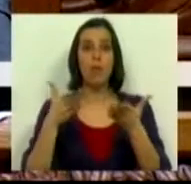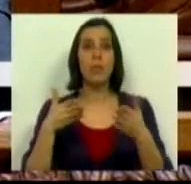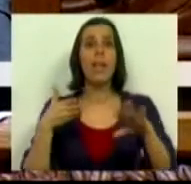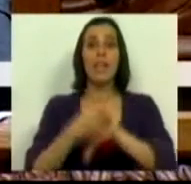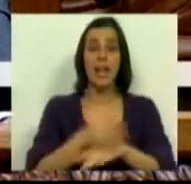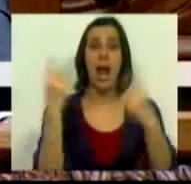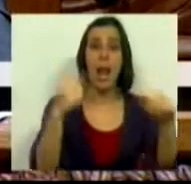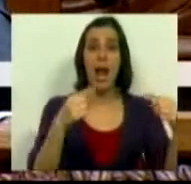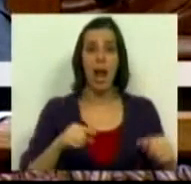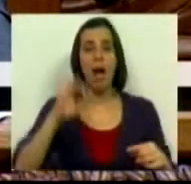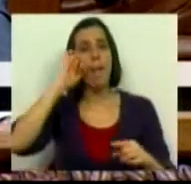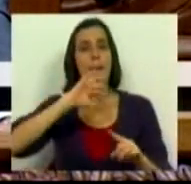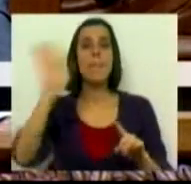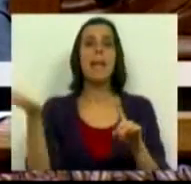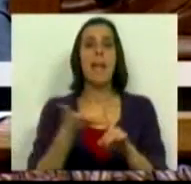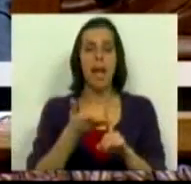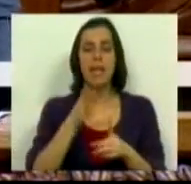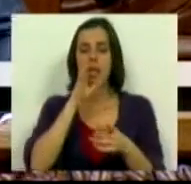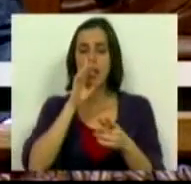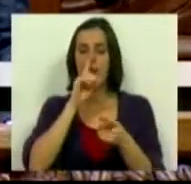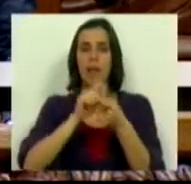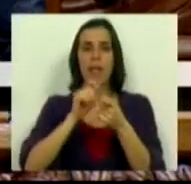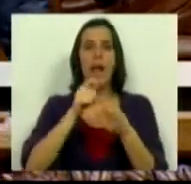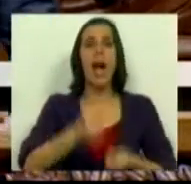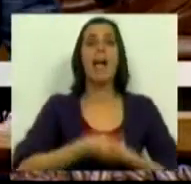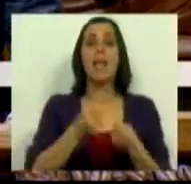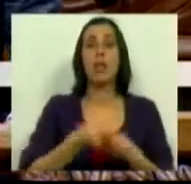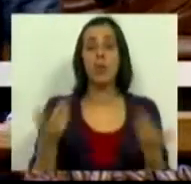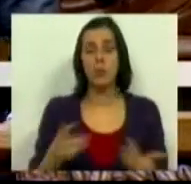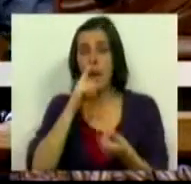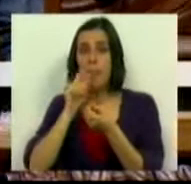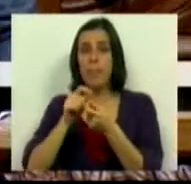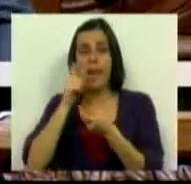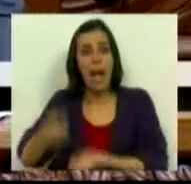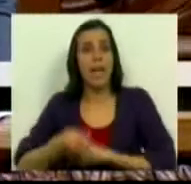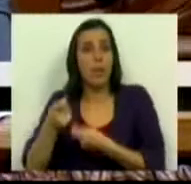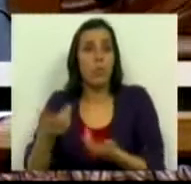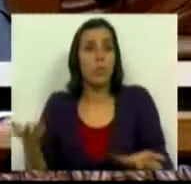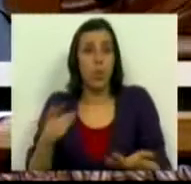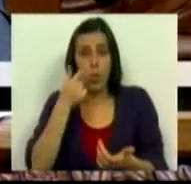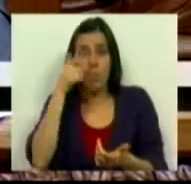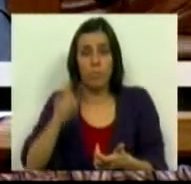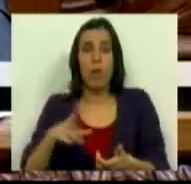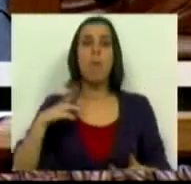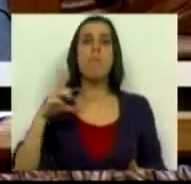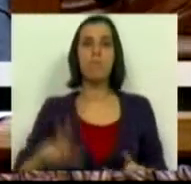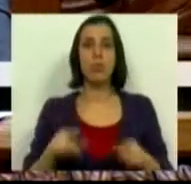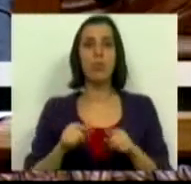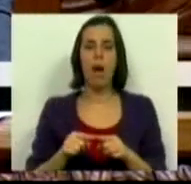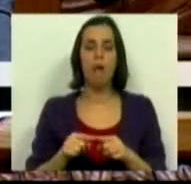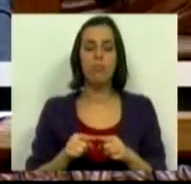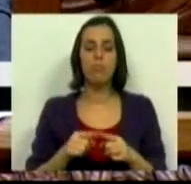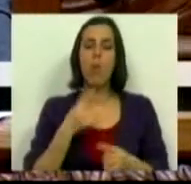existentes penaliza as pequenas agriculturas e os pequenos agricultores. Portugal é